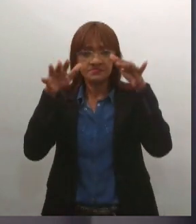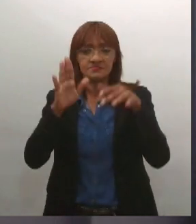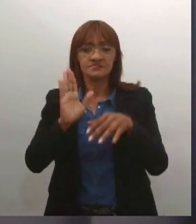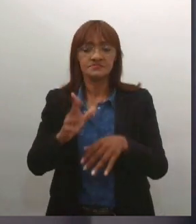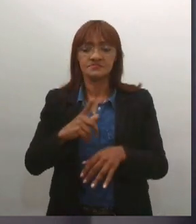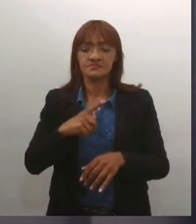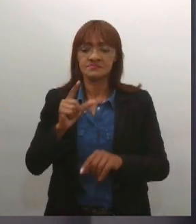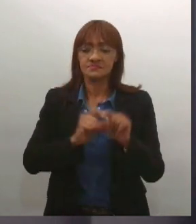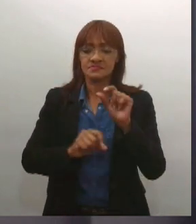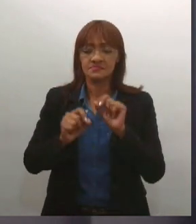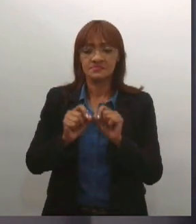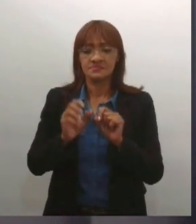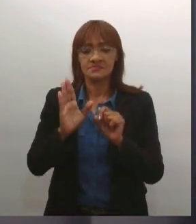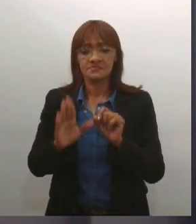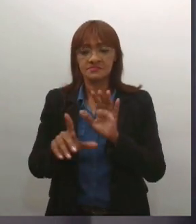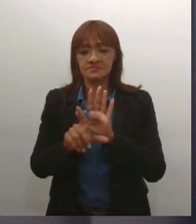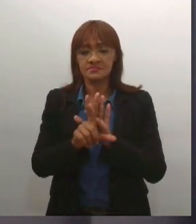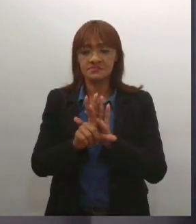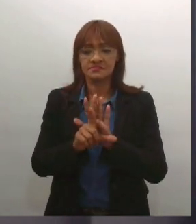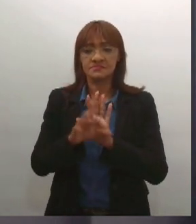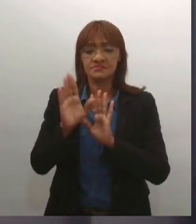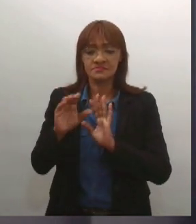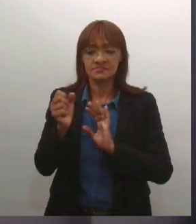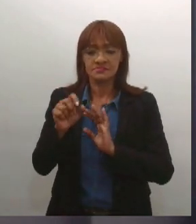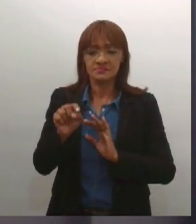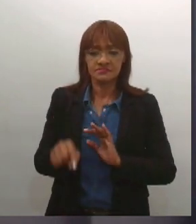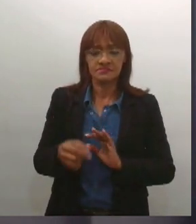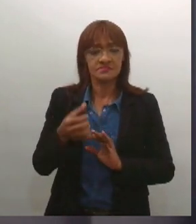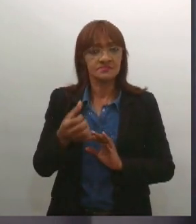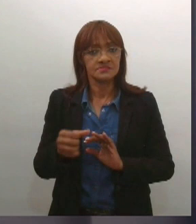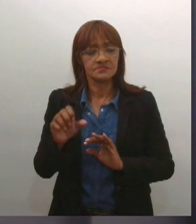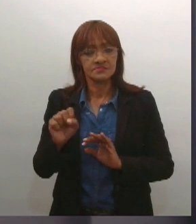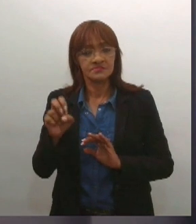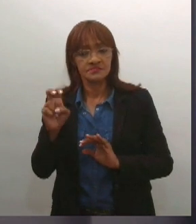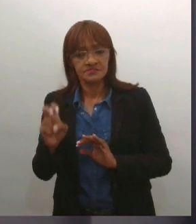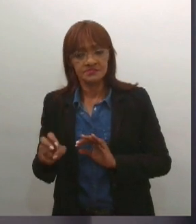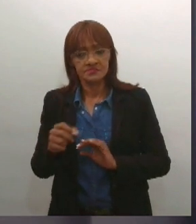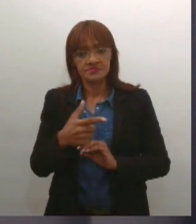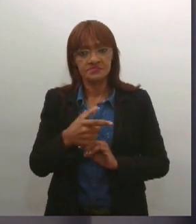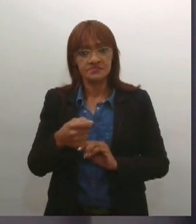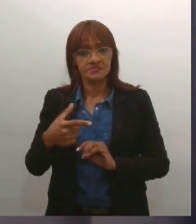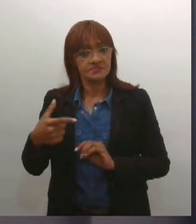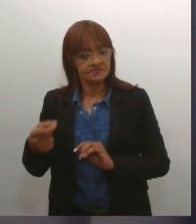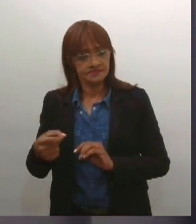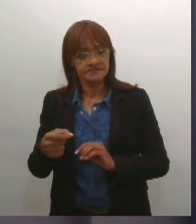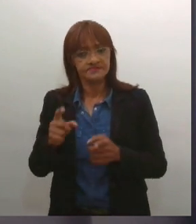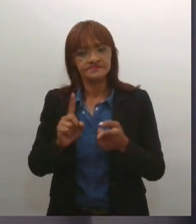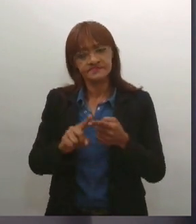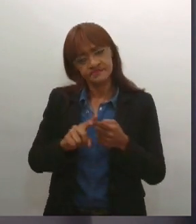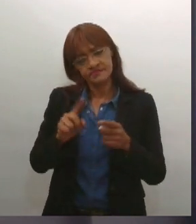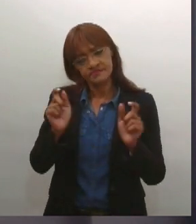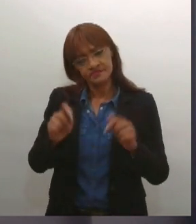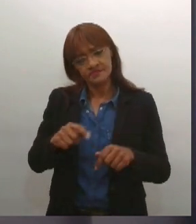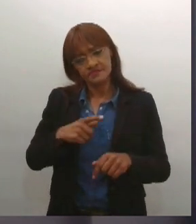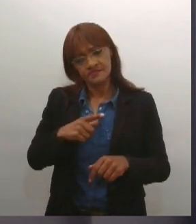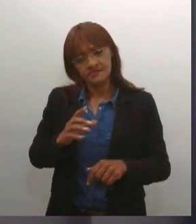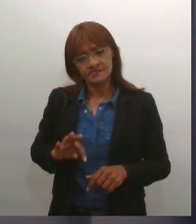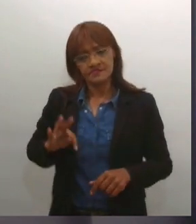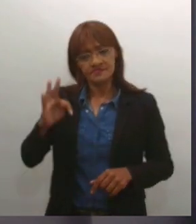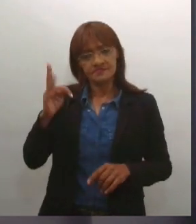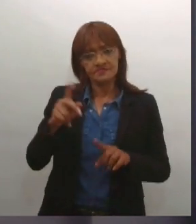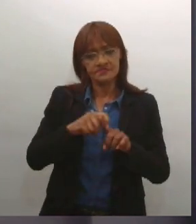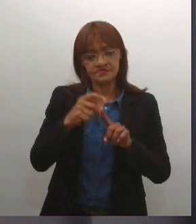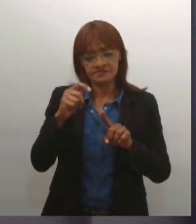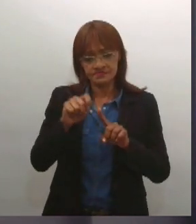estabelece a Lei nº 8.685, de 2020, que contempla a promoção, durante todo o mês de abril, de